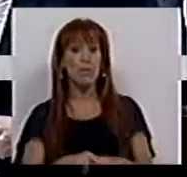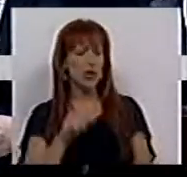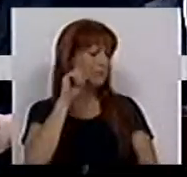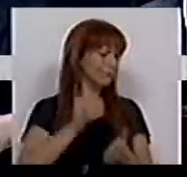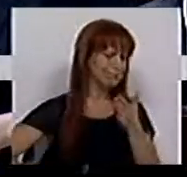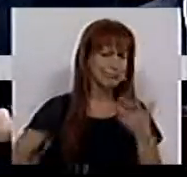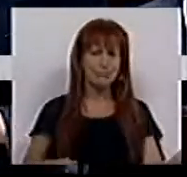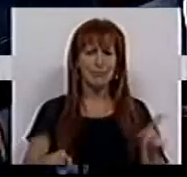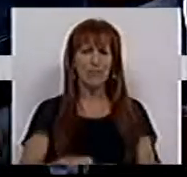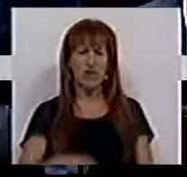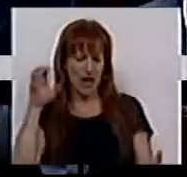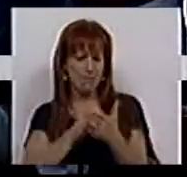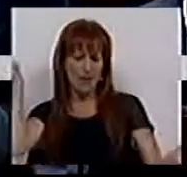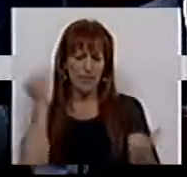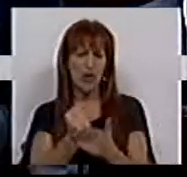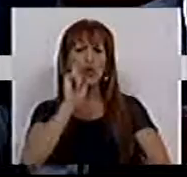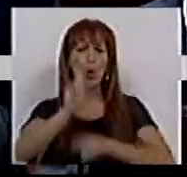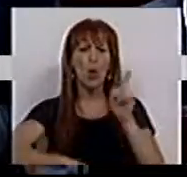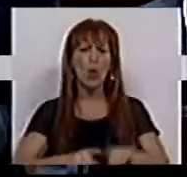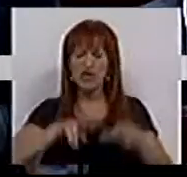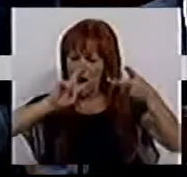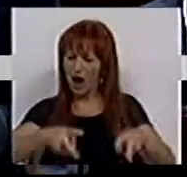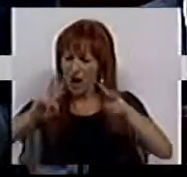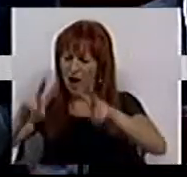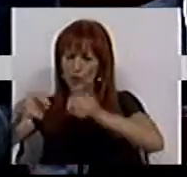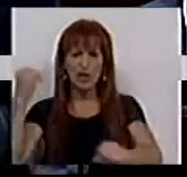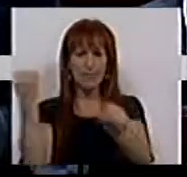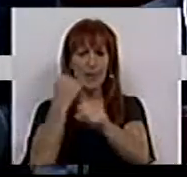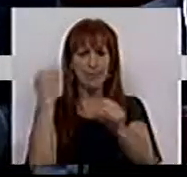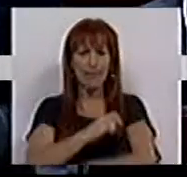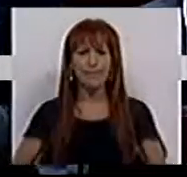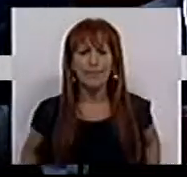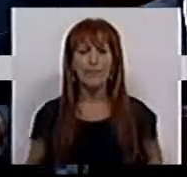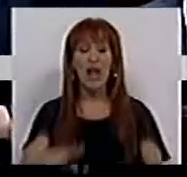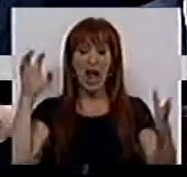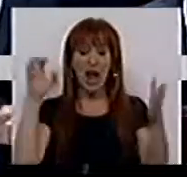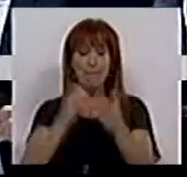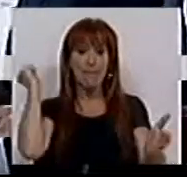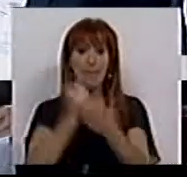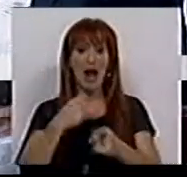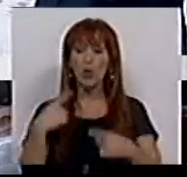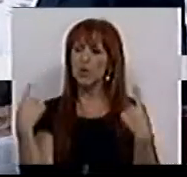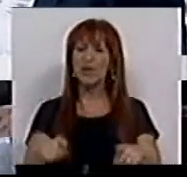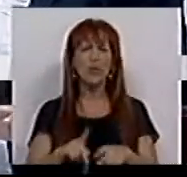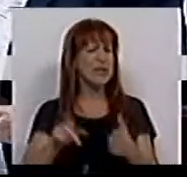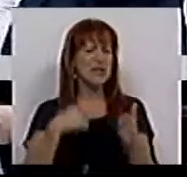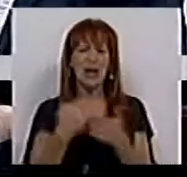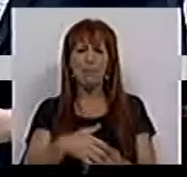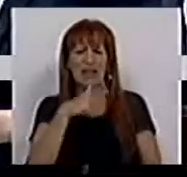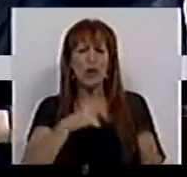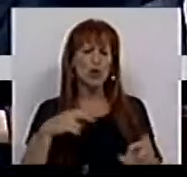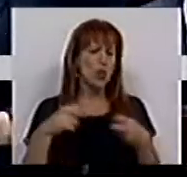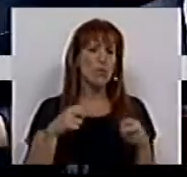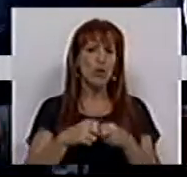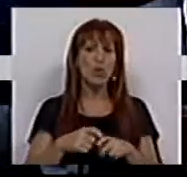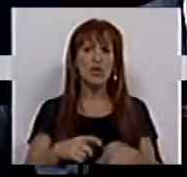desistência. E a marca são as alterações laborais. A marca é terem dito sempre que o problema era